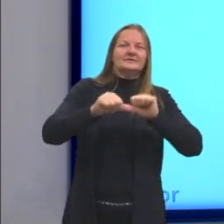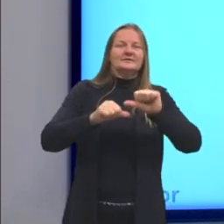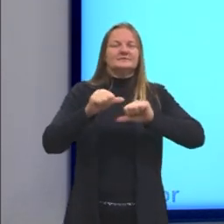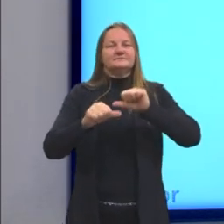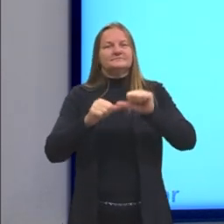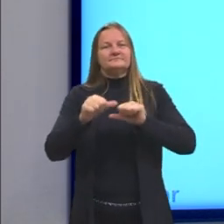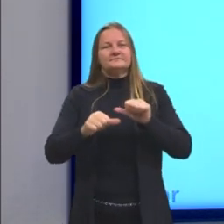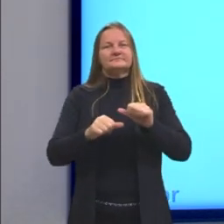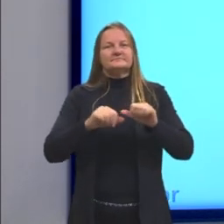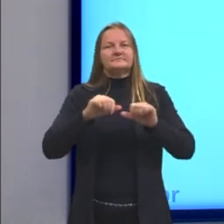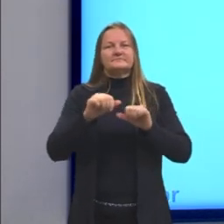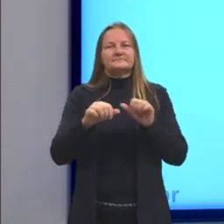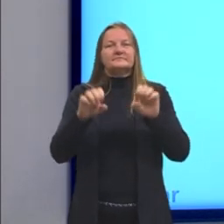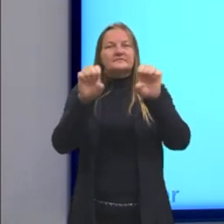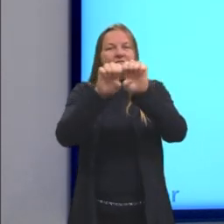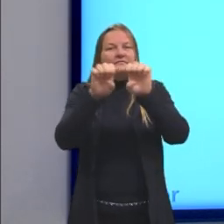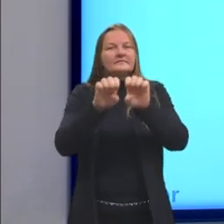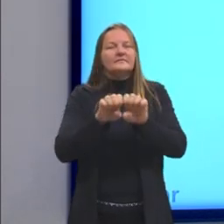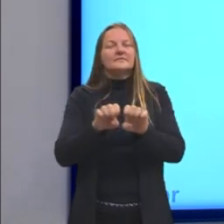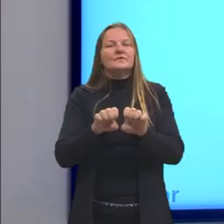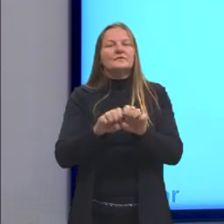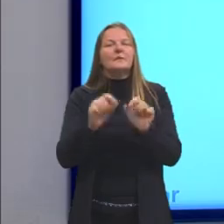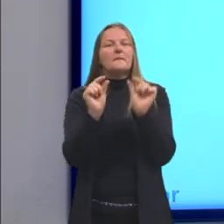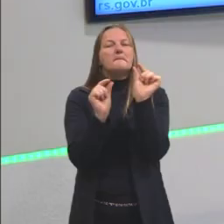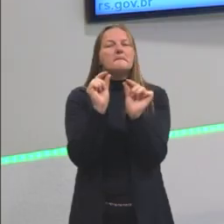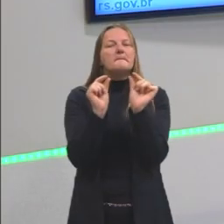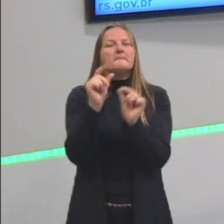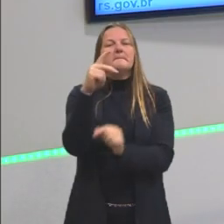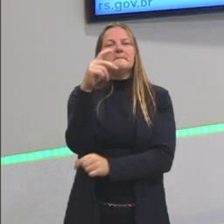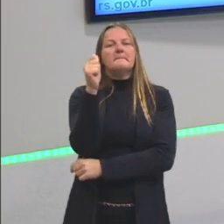em outra estrutura, em outra partícula.